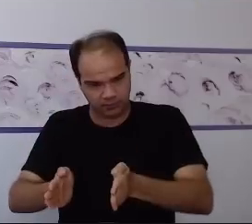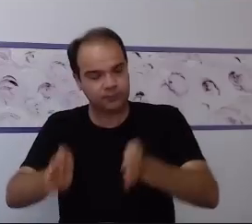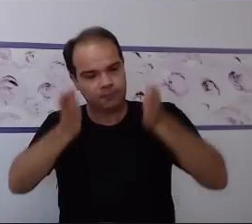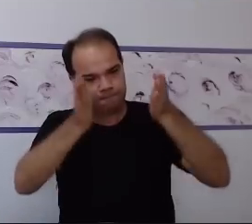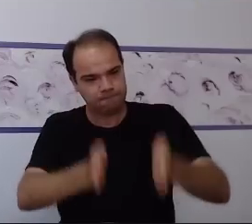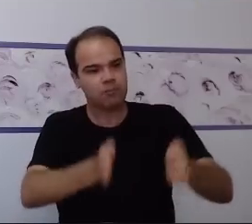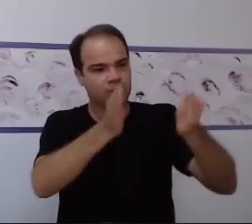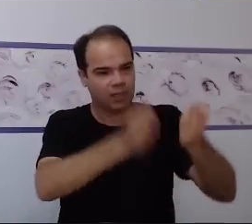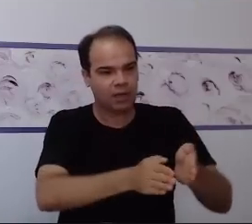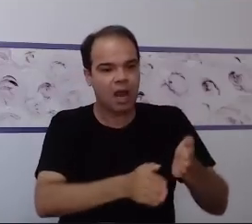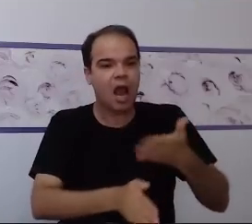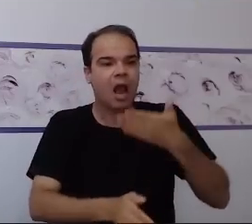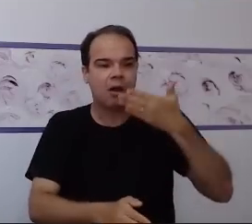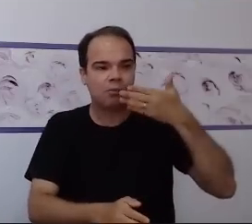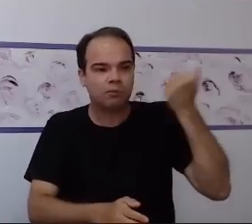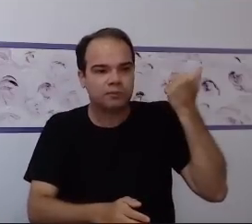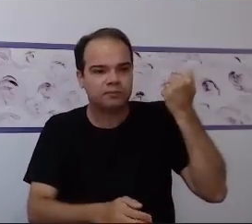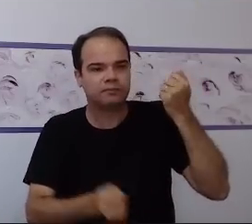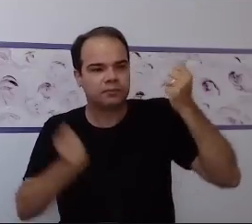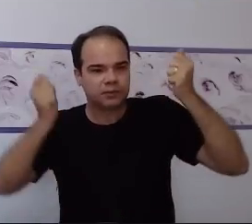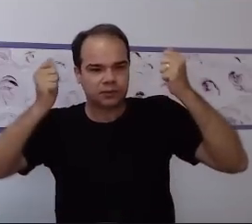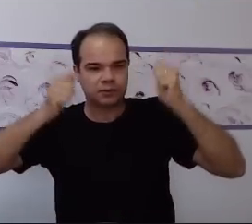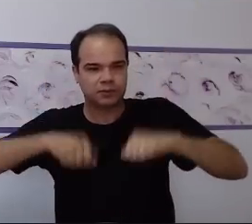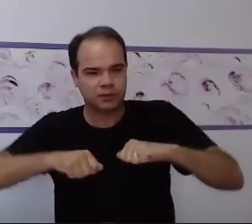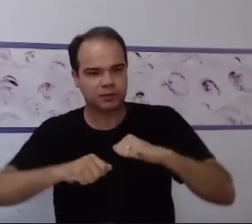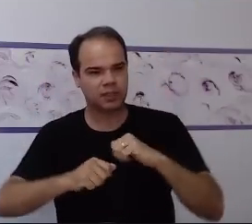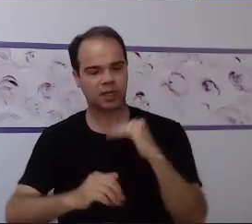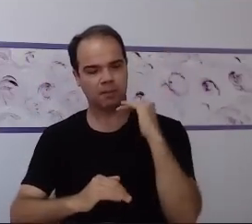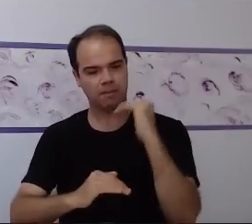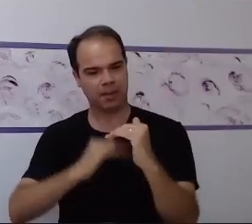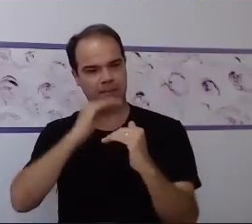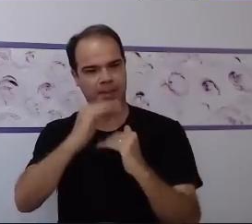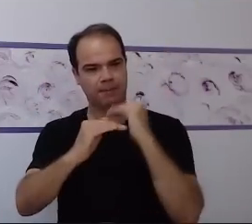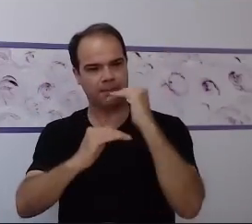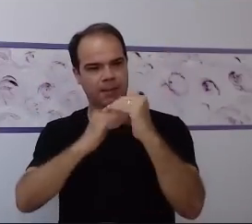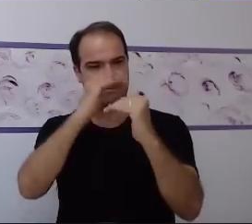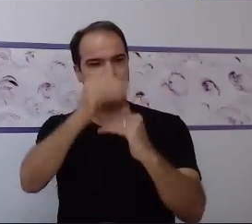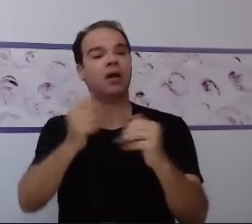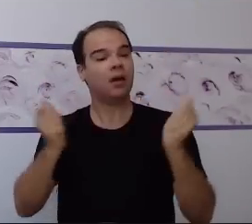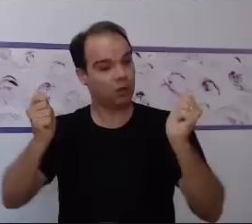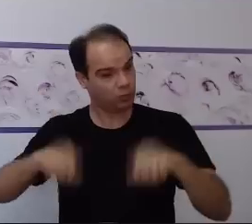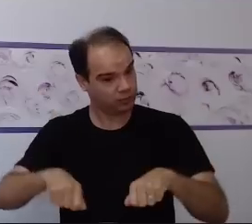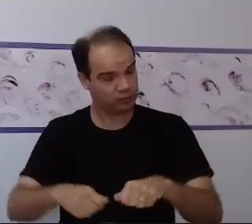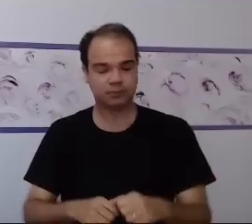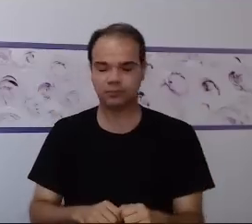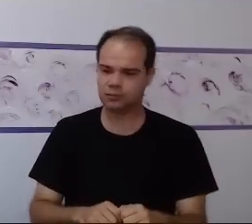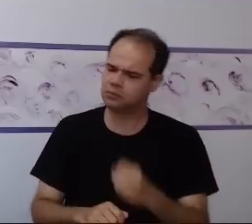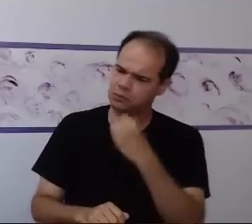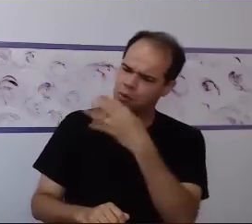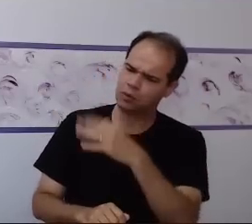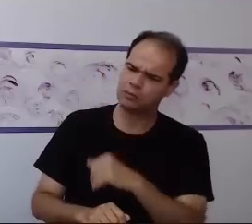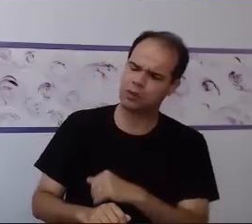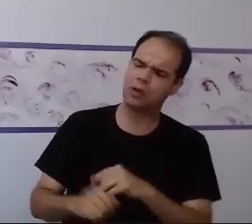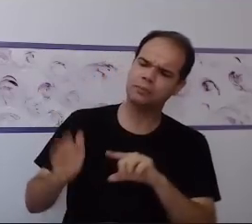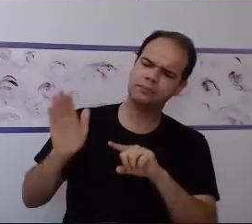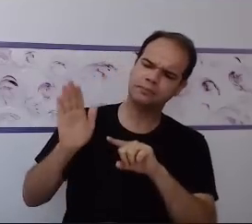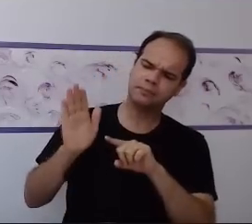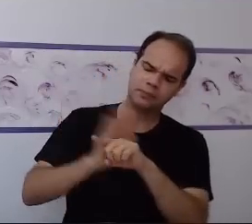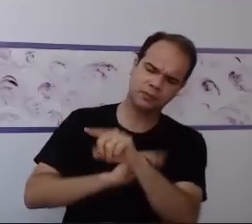tenha um aproveitamento nas questões de desenvolvimento social e aprendizagem acadêmica. Bacana. No começo da sua